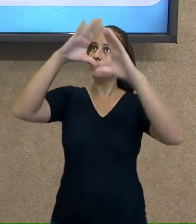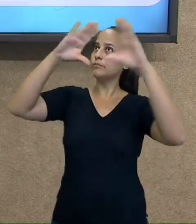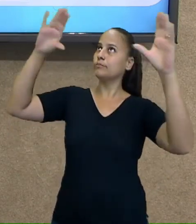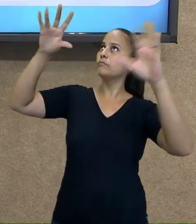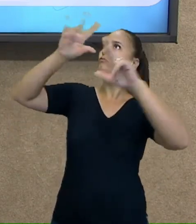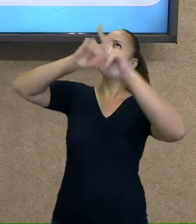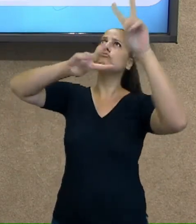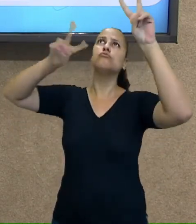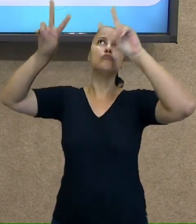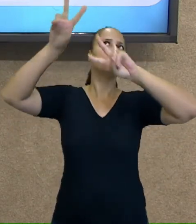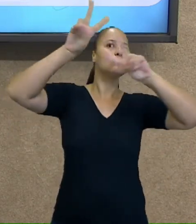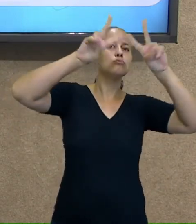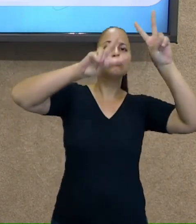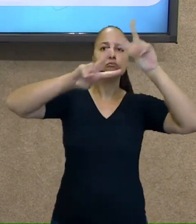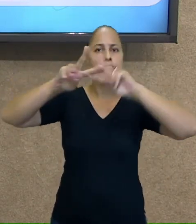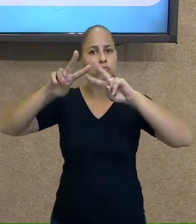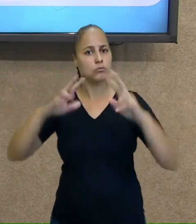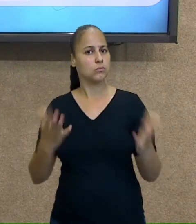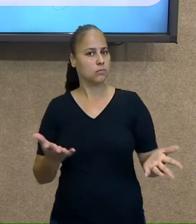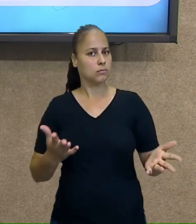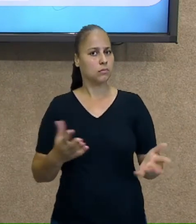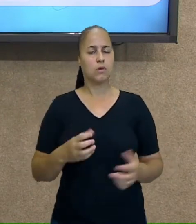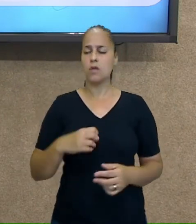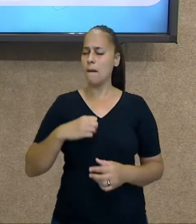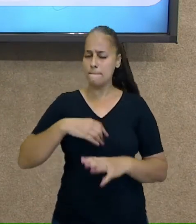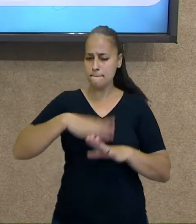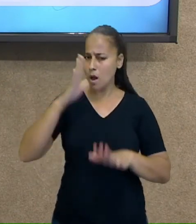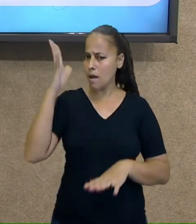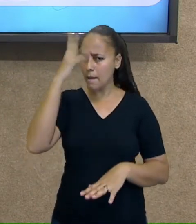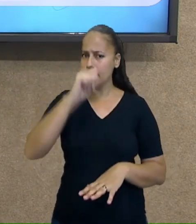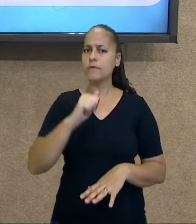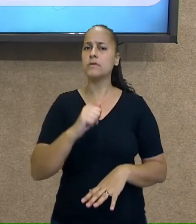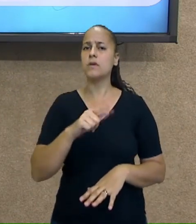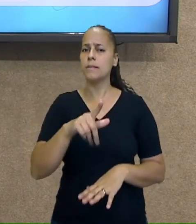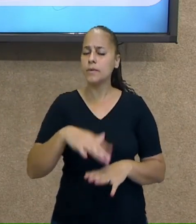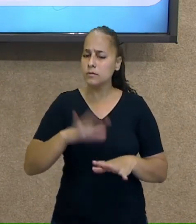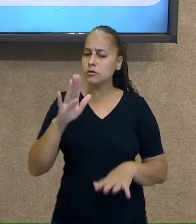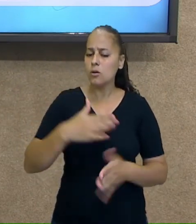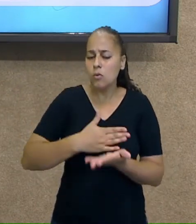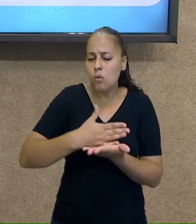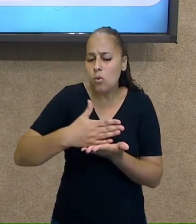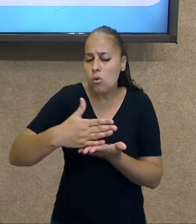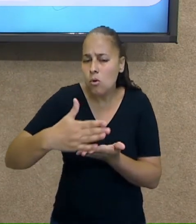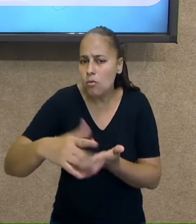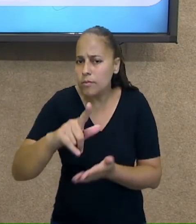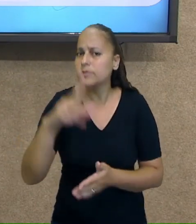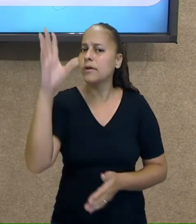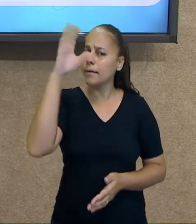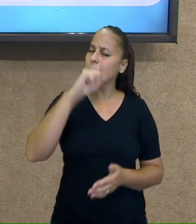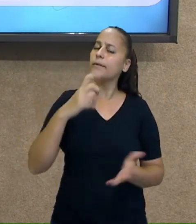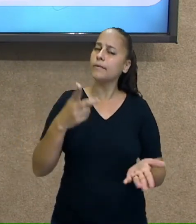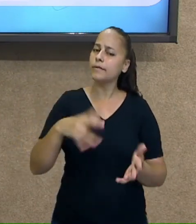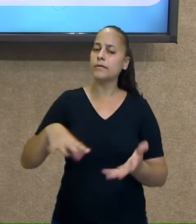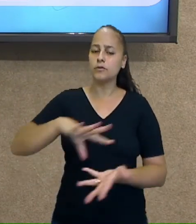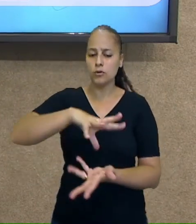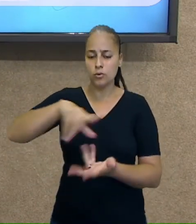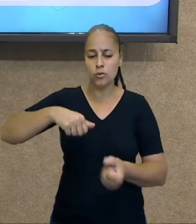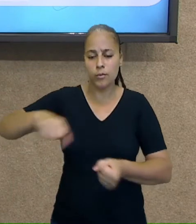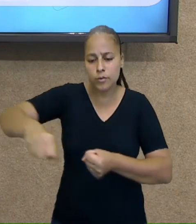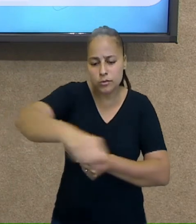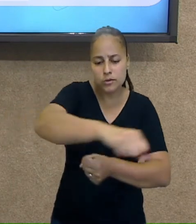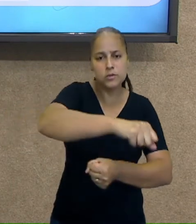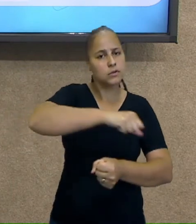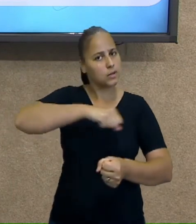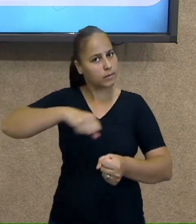que tem lá em cima. É superficial? Sim, superficial, mas já é de grande valor para a gente, para